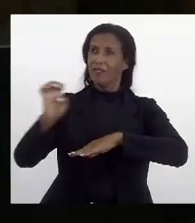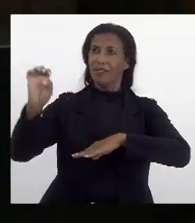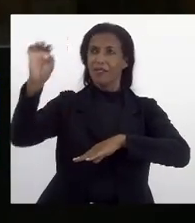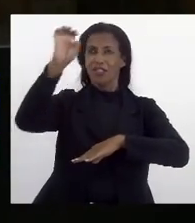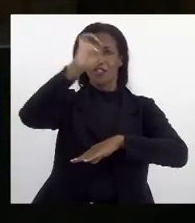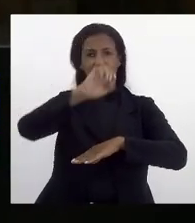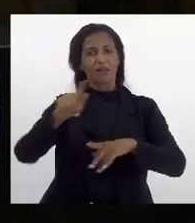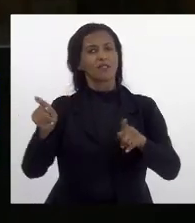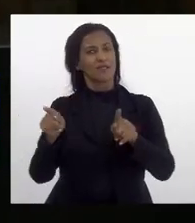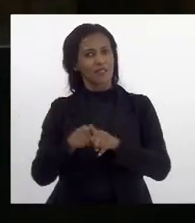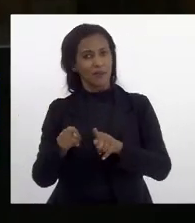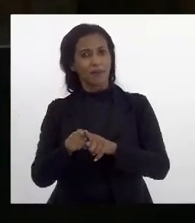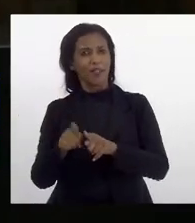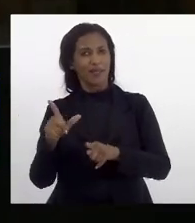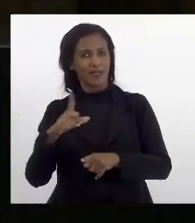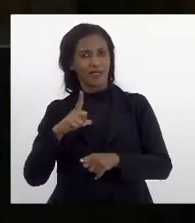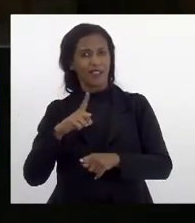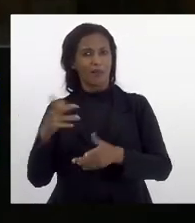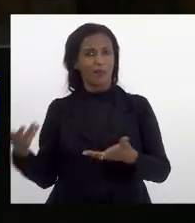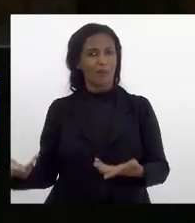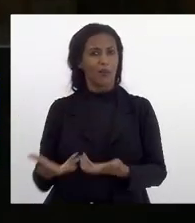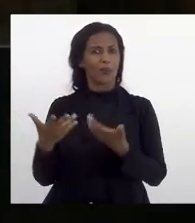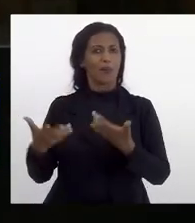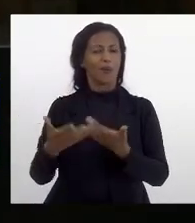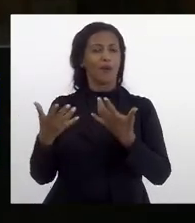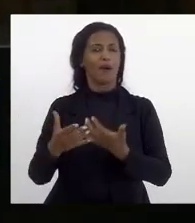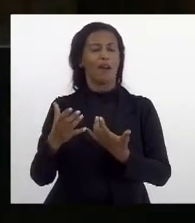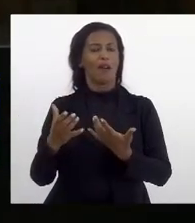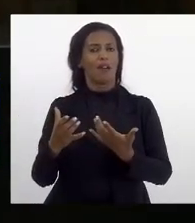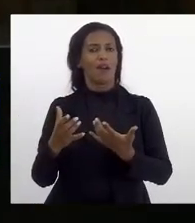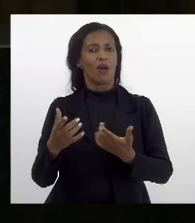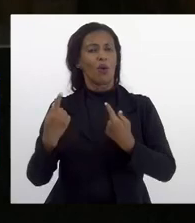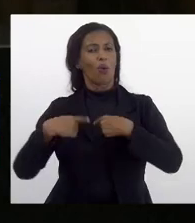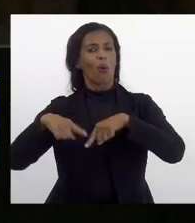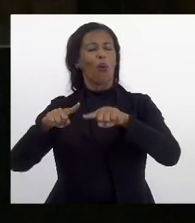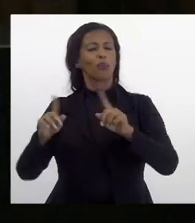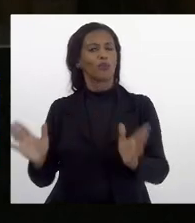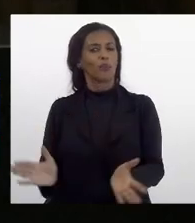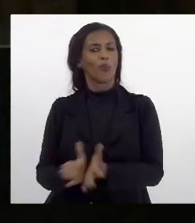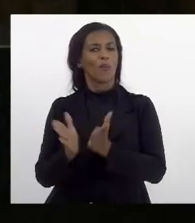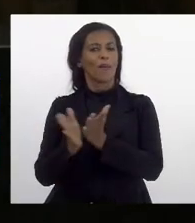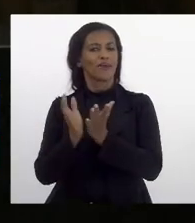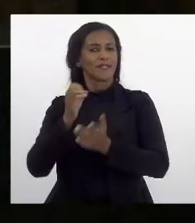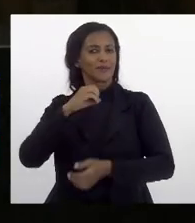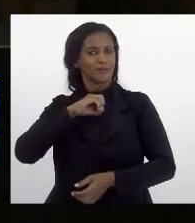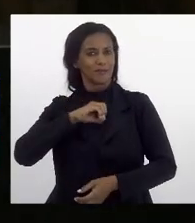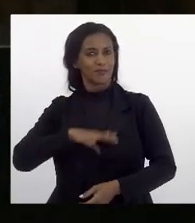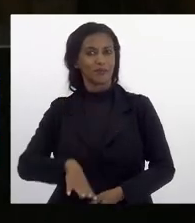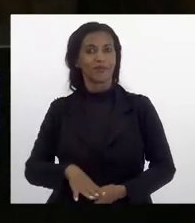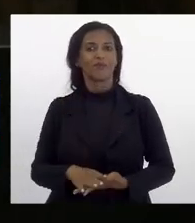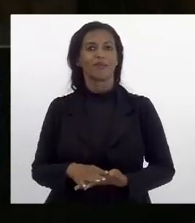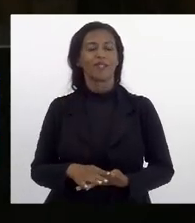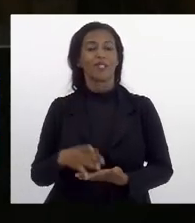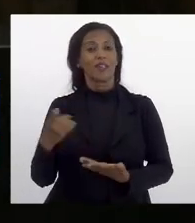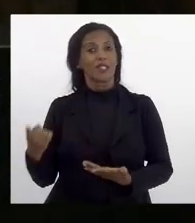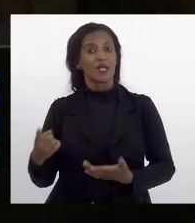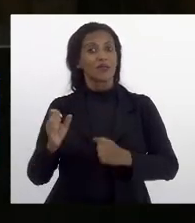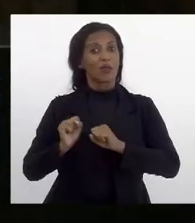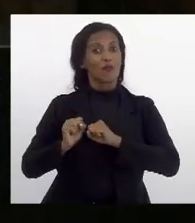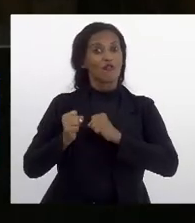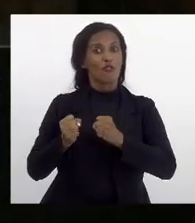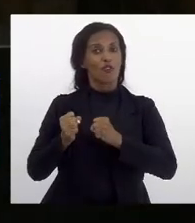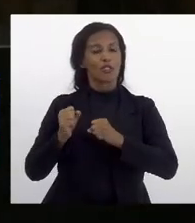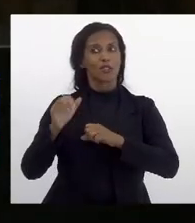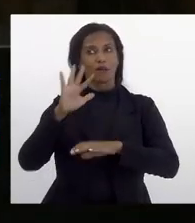também está fazendo o seu lançamento da campanha contra a pobreza menstrual e isso demonstra também uma força